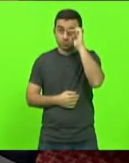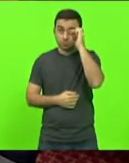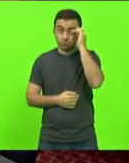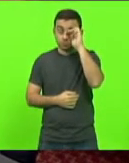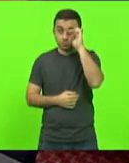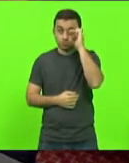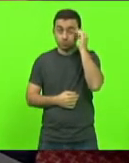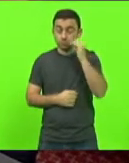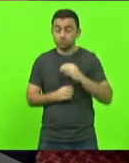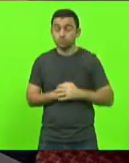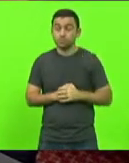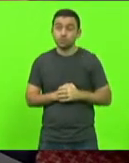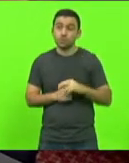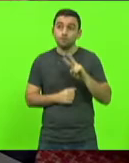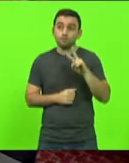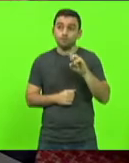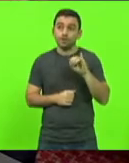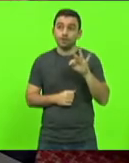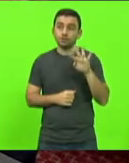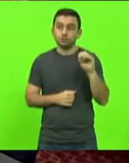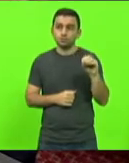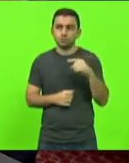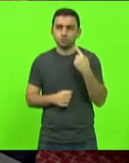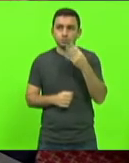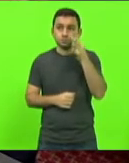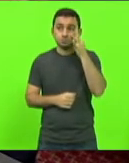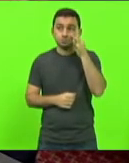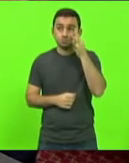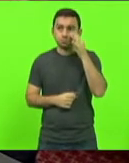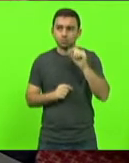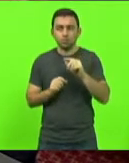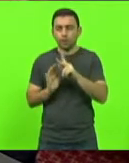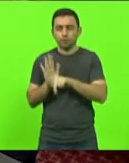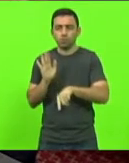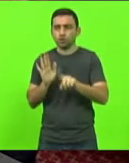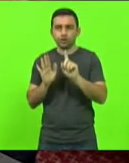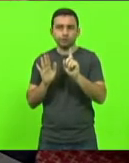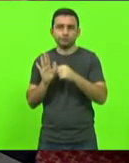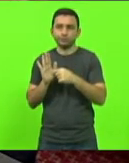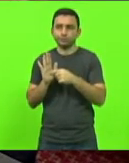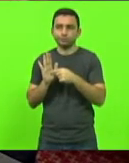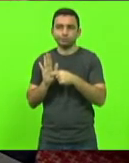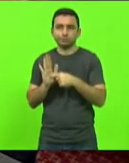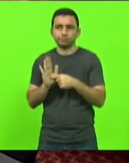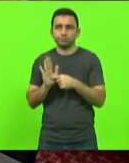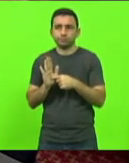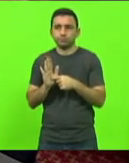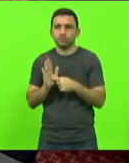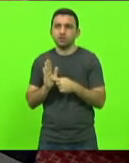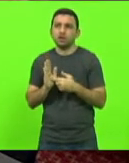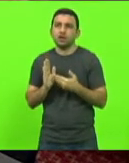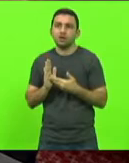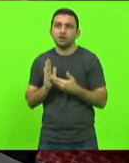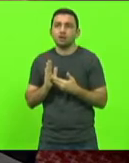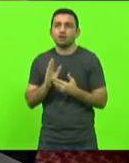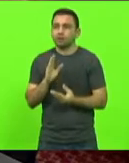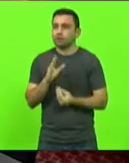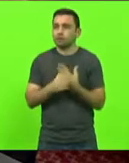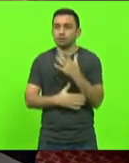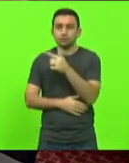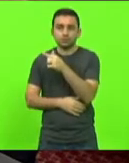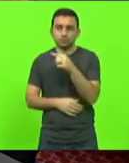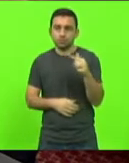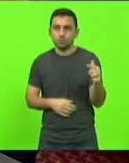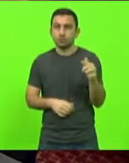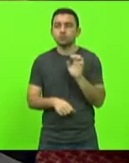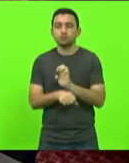o veto que nós estamos apreciando aqui não é o projeto que cria a Semana Estadual